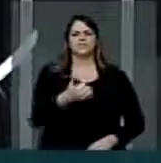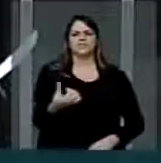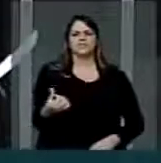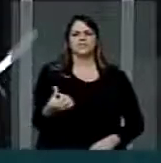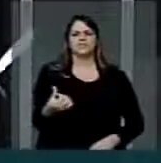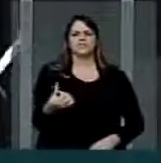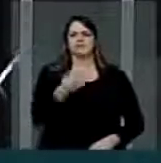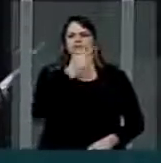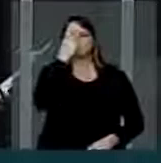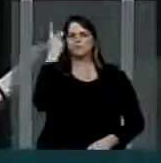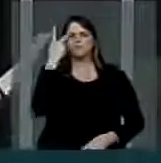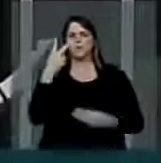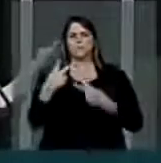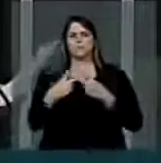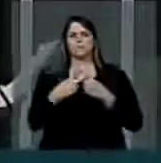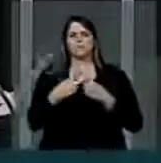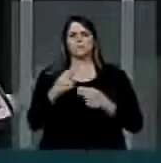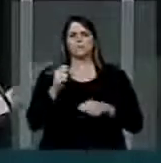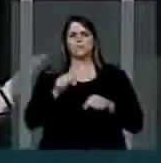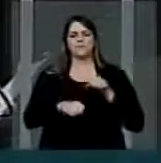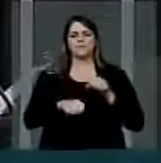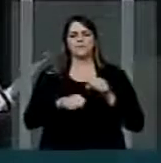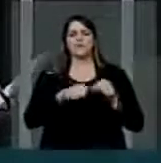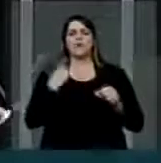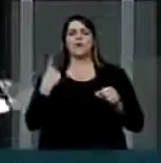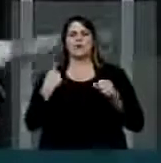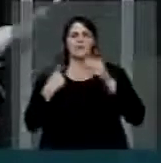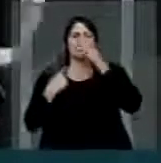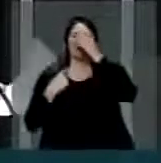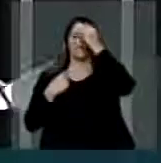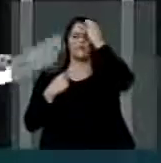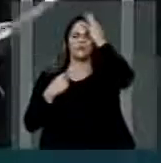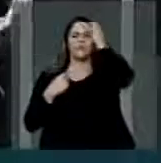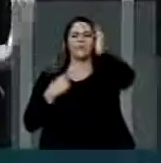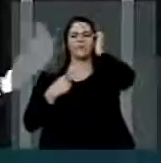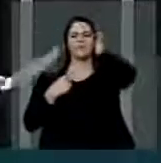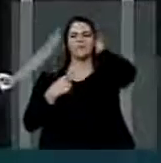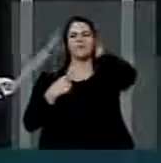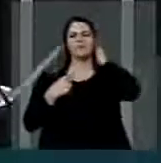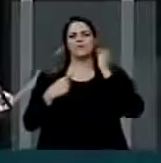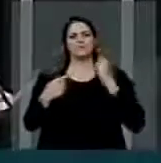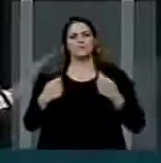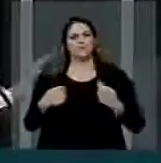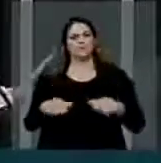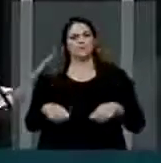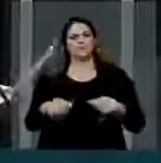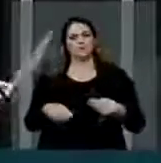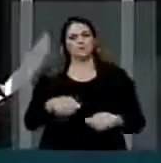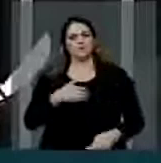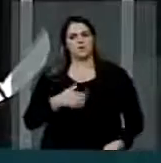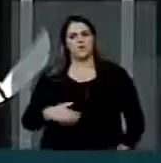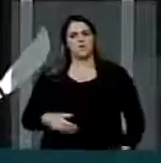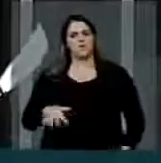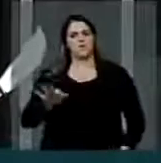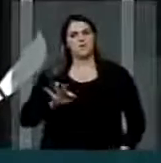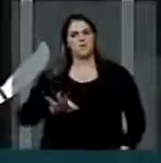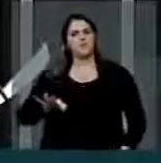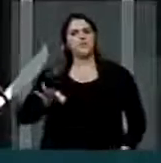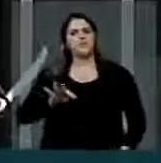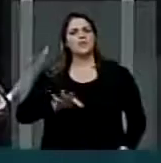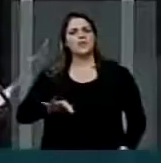presos executados. É preciso que o governo federal faça uma